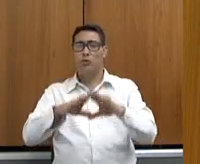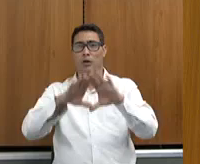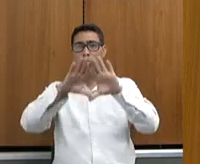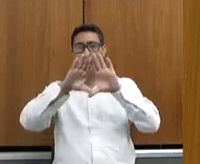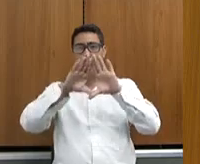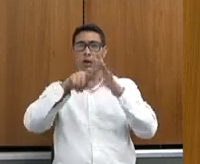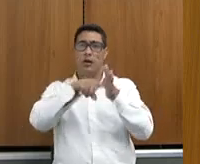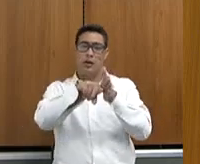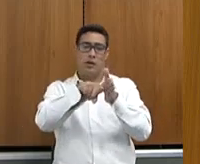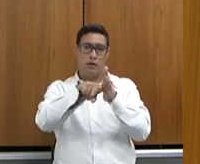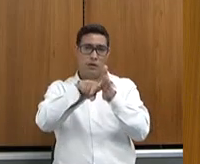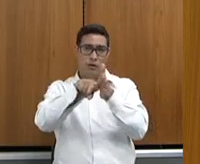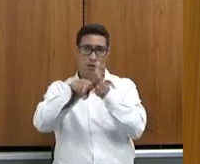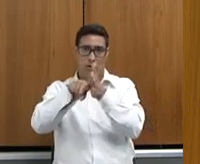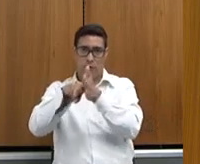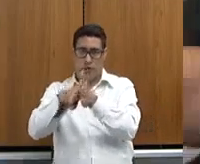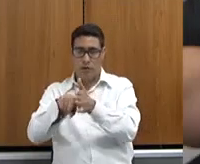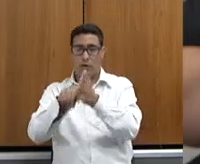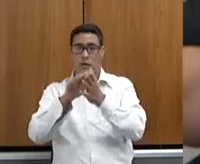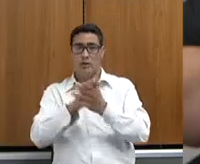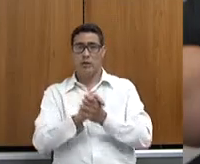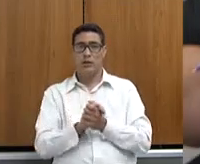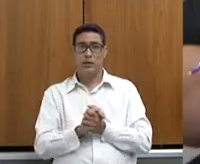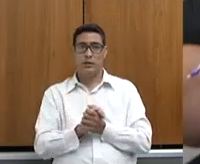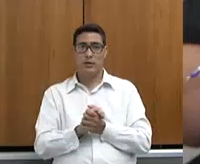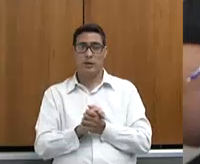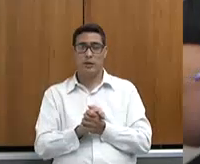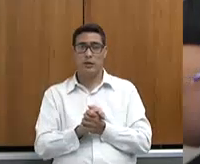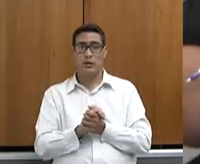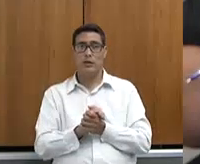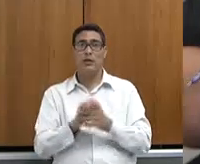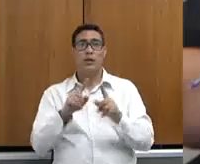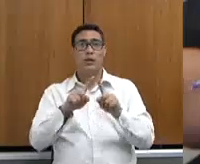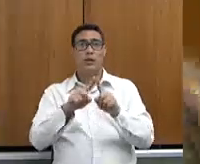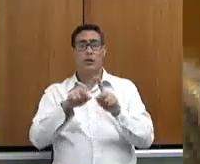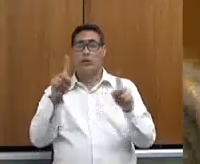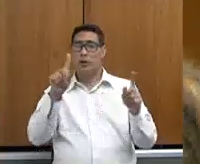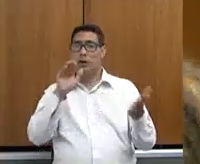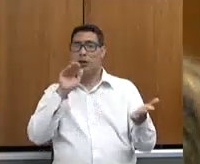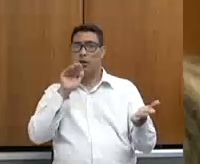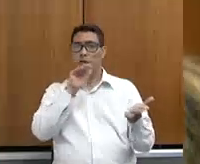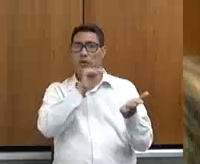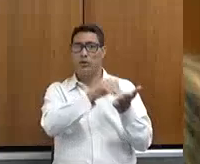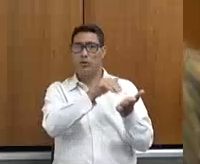da Agricultura, Pecuária e Abastecimento, que está nesse último